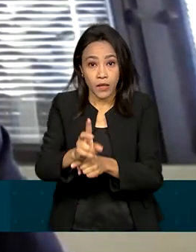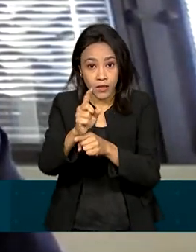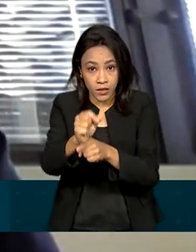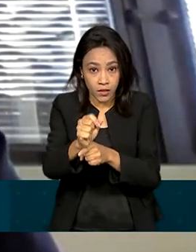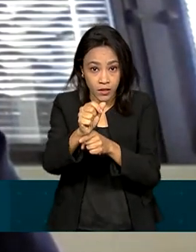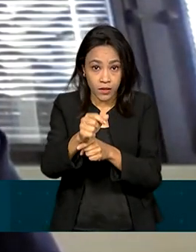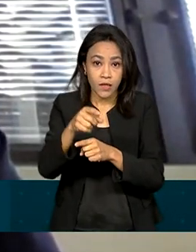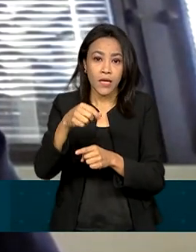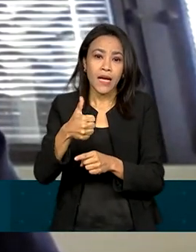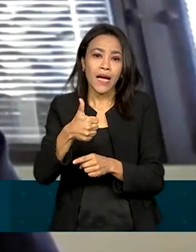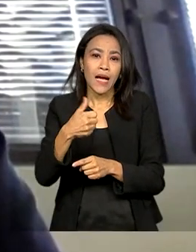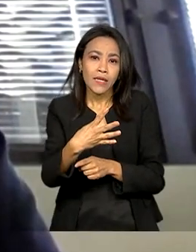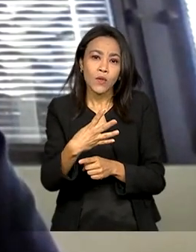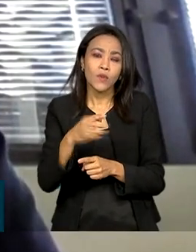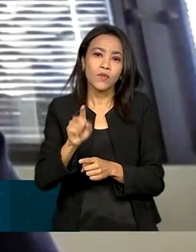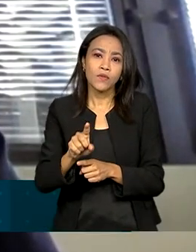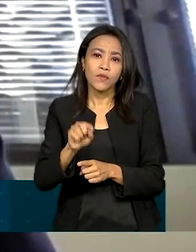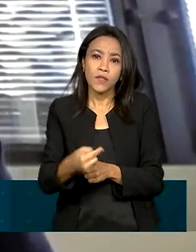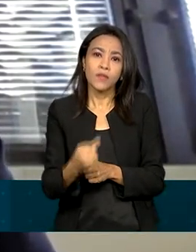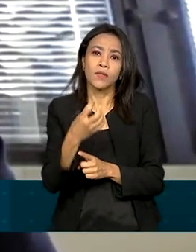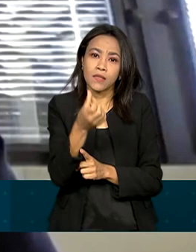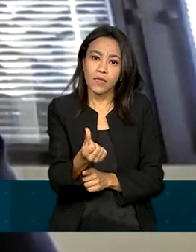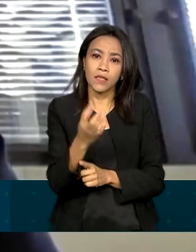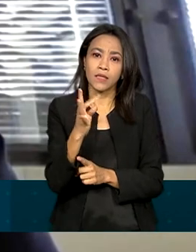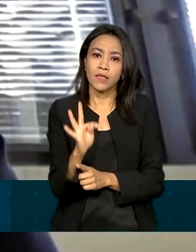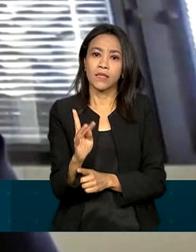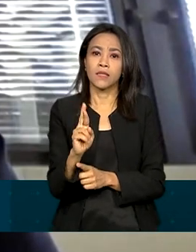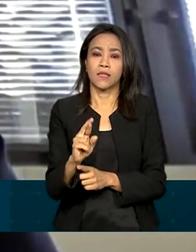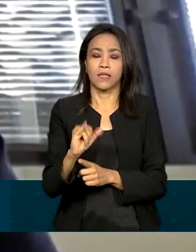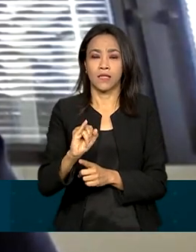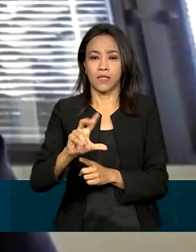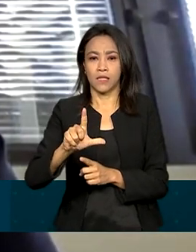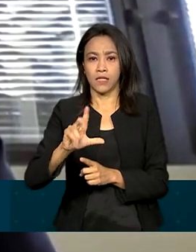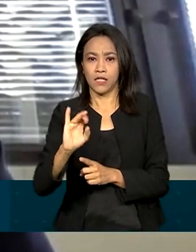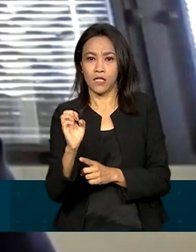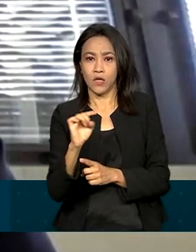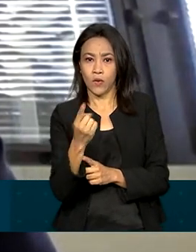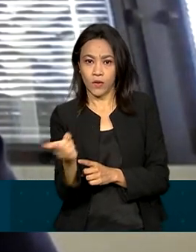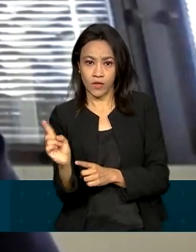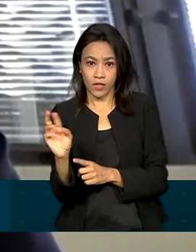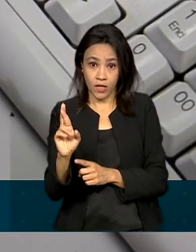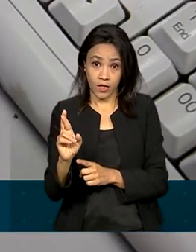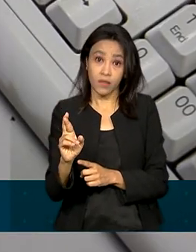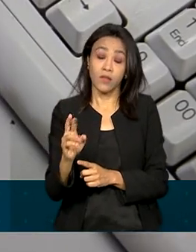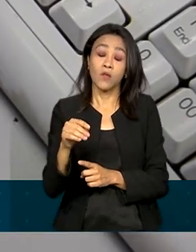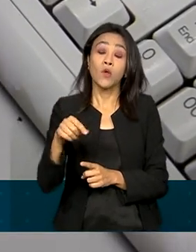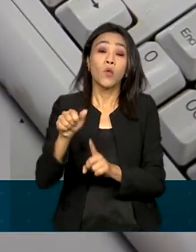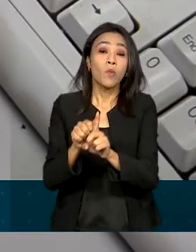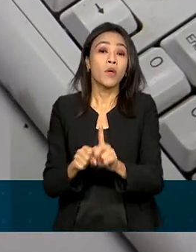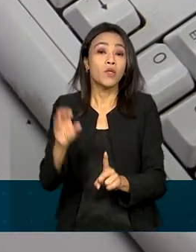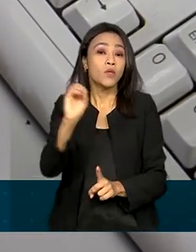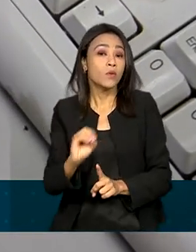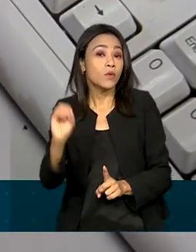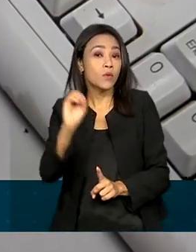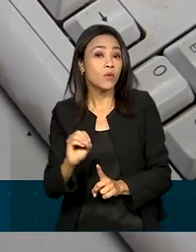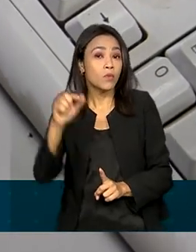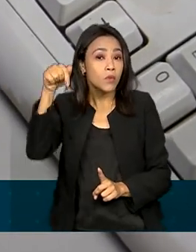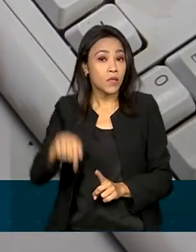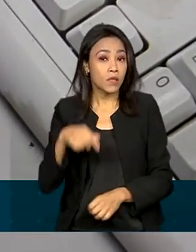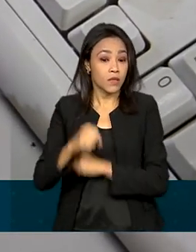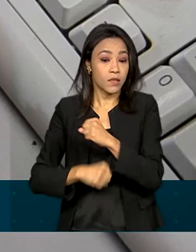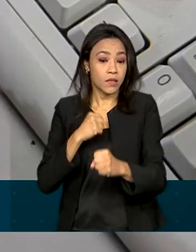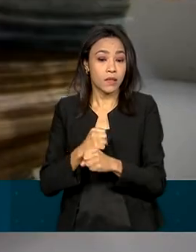,6 trilhões de reais em outubro de 2022. Este valor é equivalente a